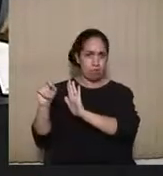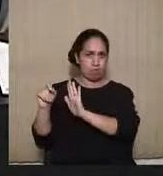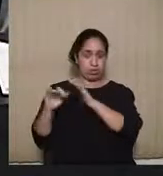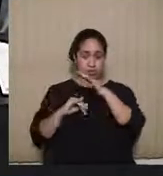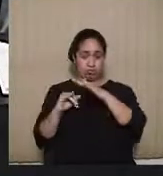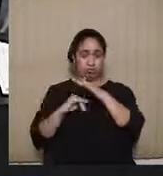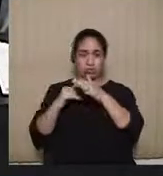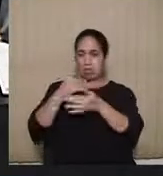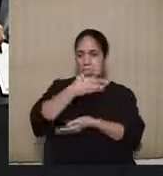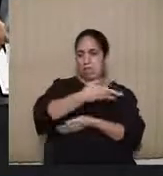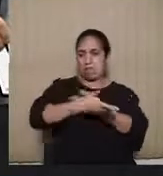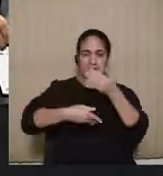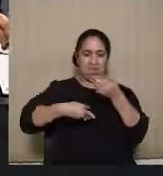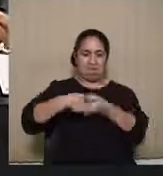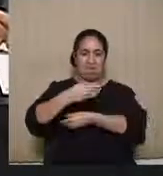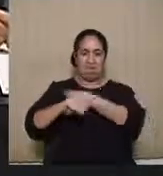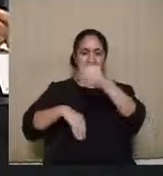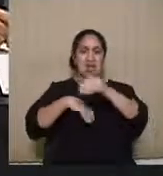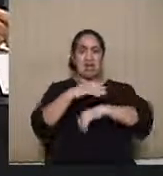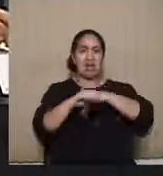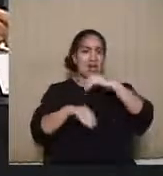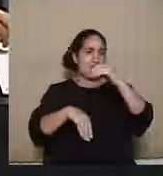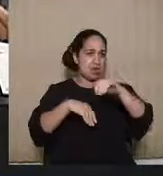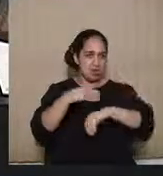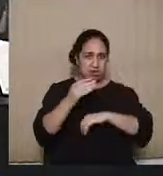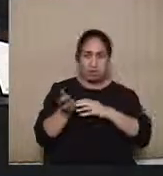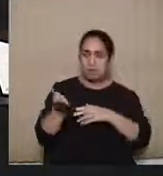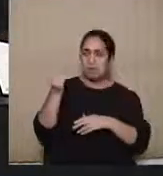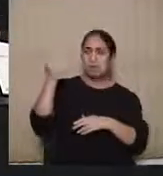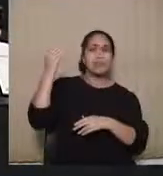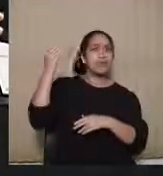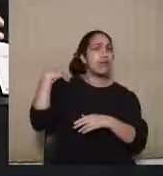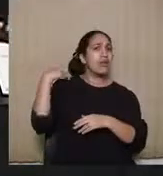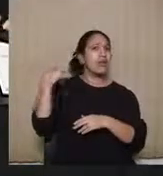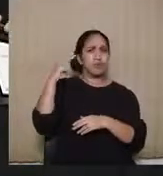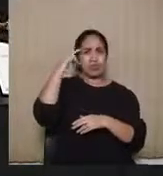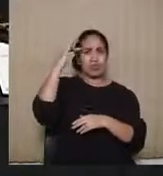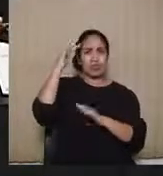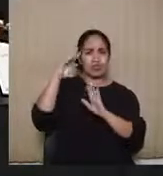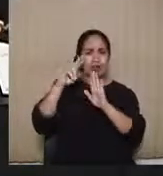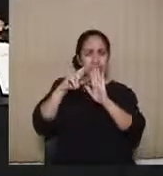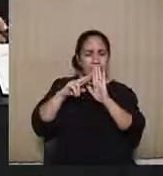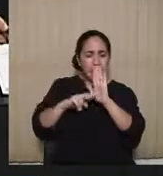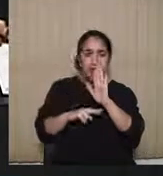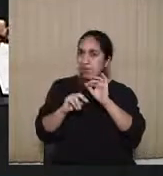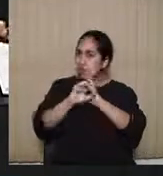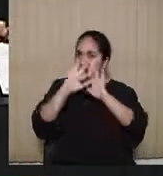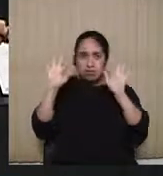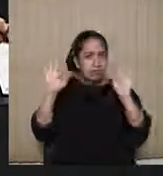embaralhados, porque antigamente lá, quando a gente pensou em todos esses procedimentos, eram muito nítidos